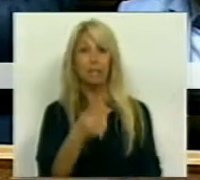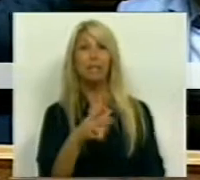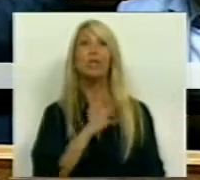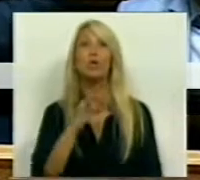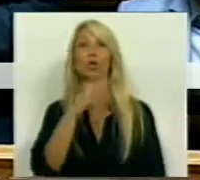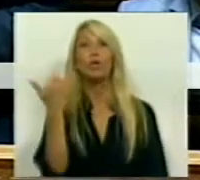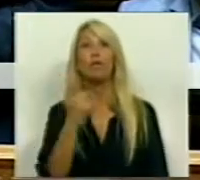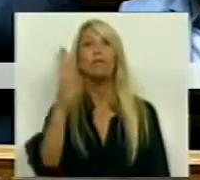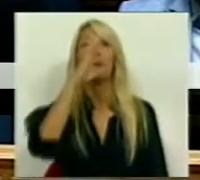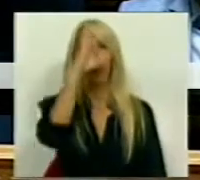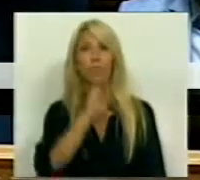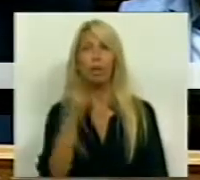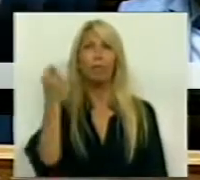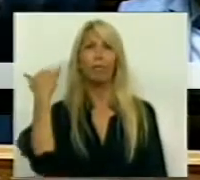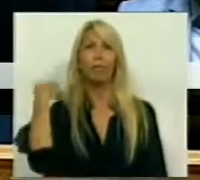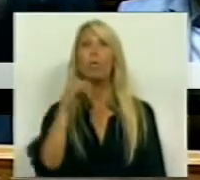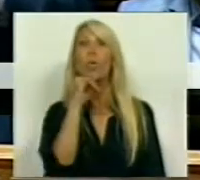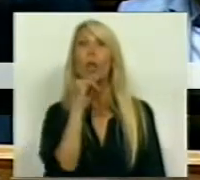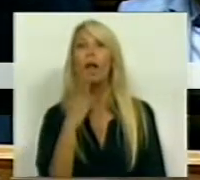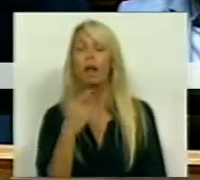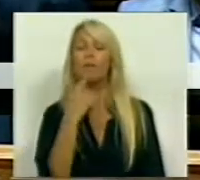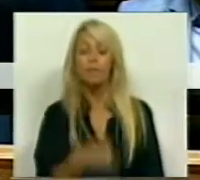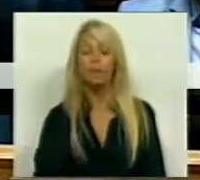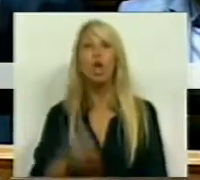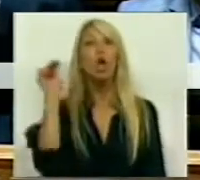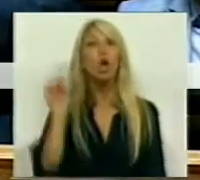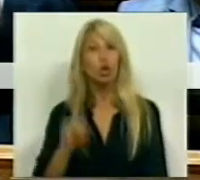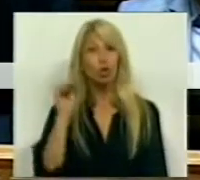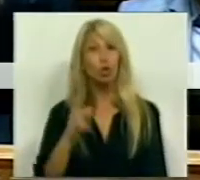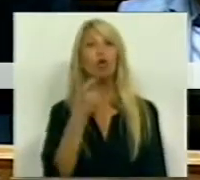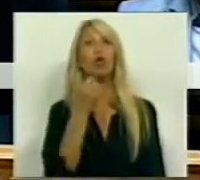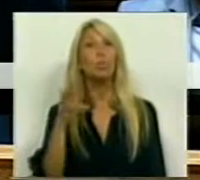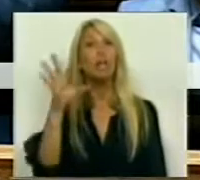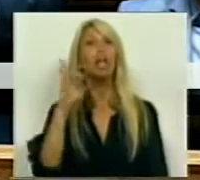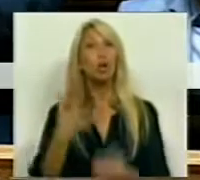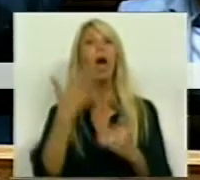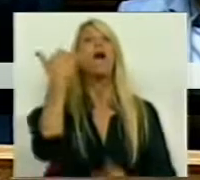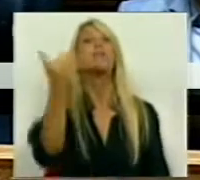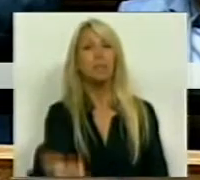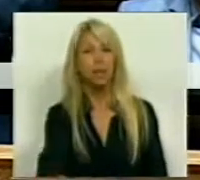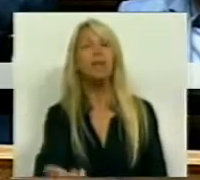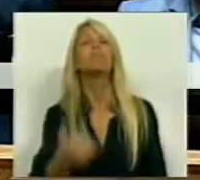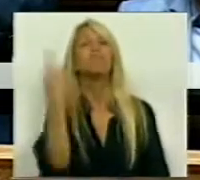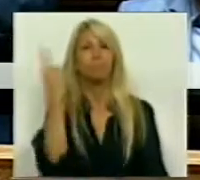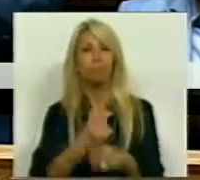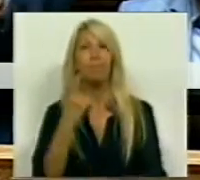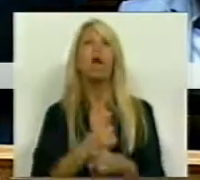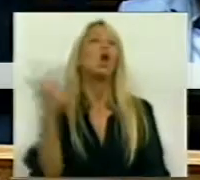que, depois de junho de 2014, ainda vamos ter cá a Troika.